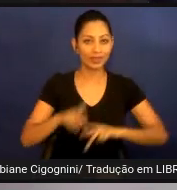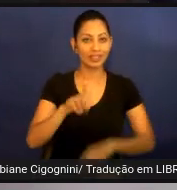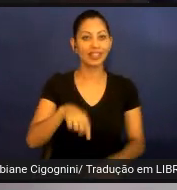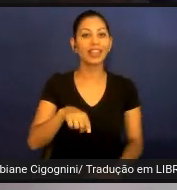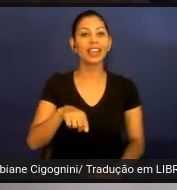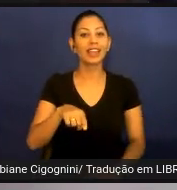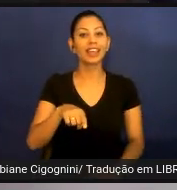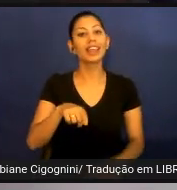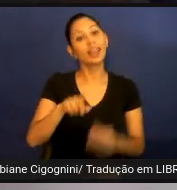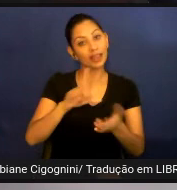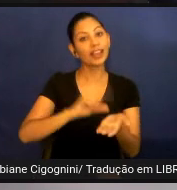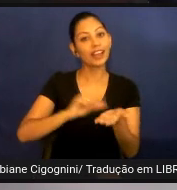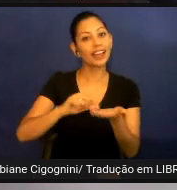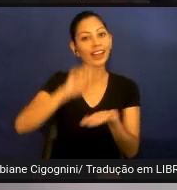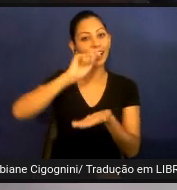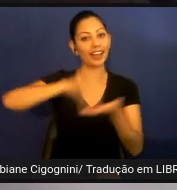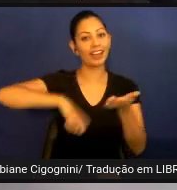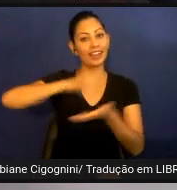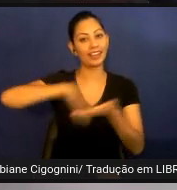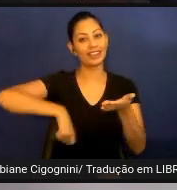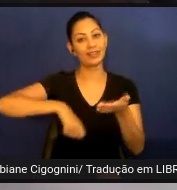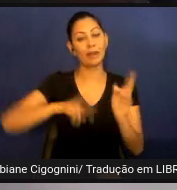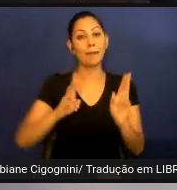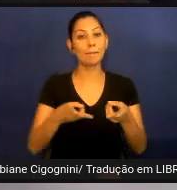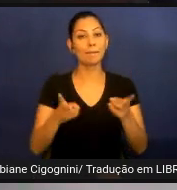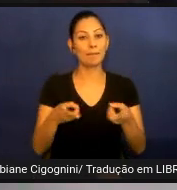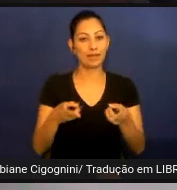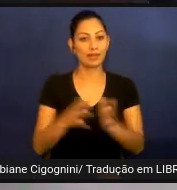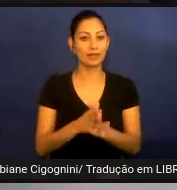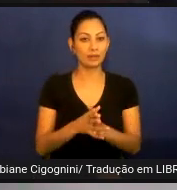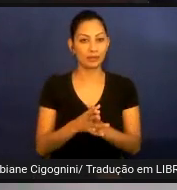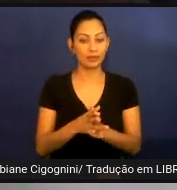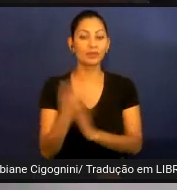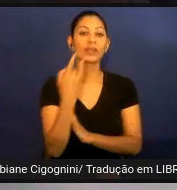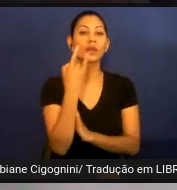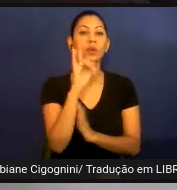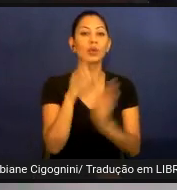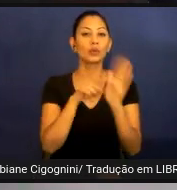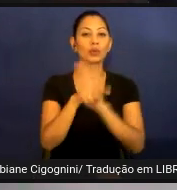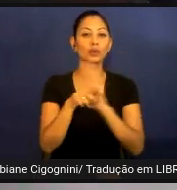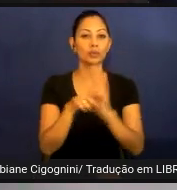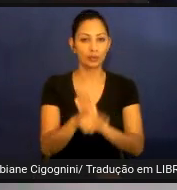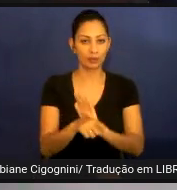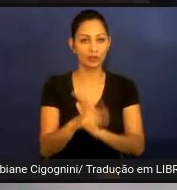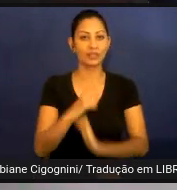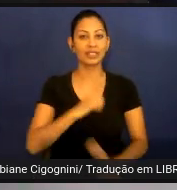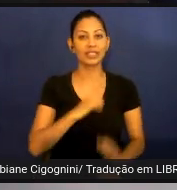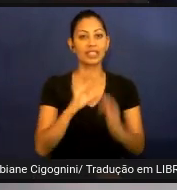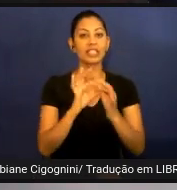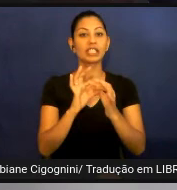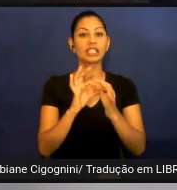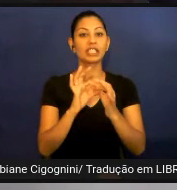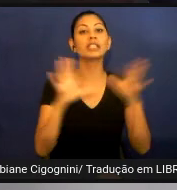desse artigo. Com relação à última pergunta ela era de escolha livre você podia marcar